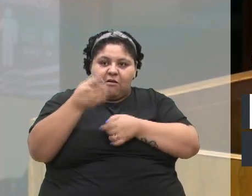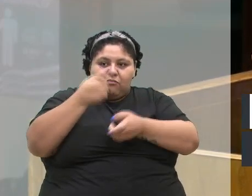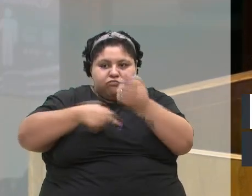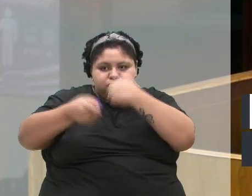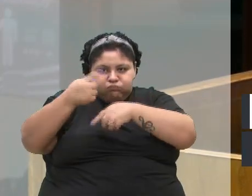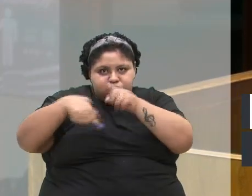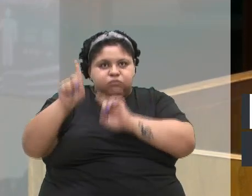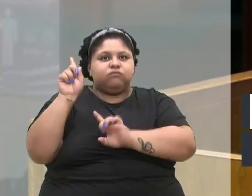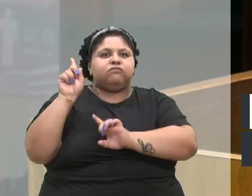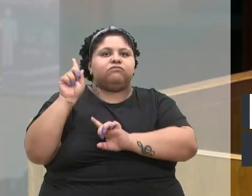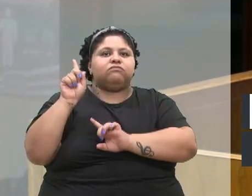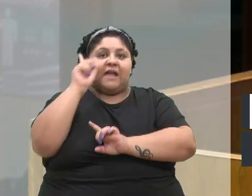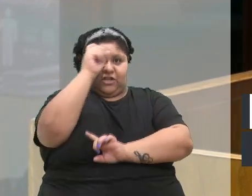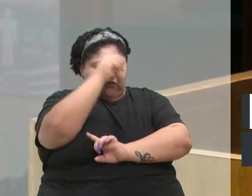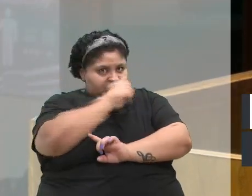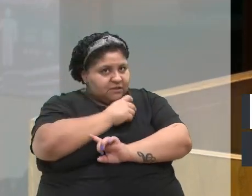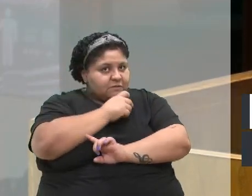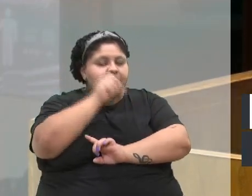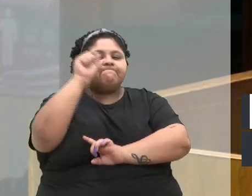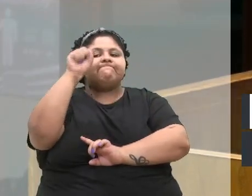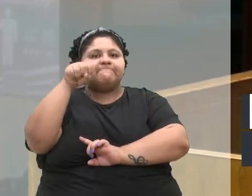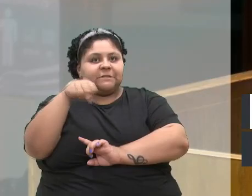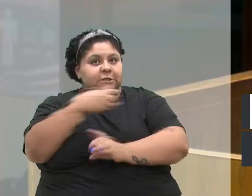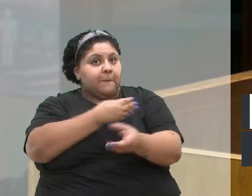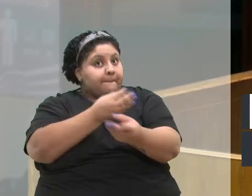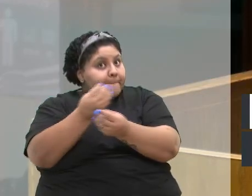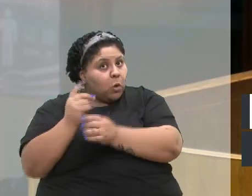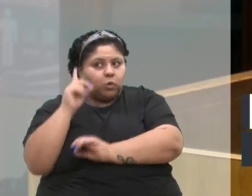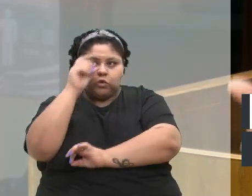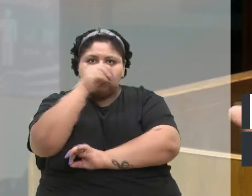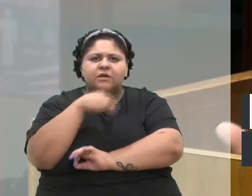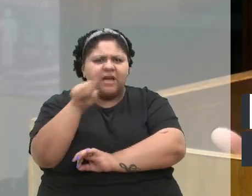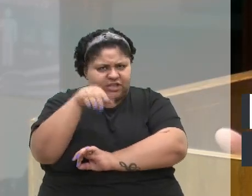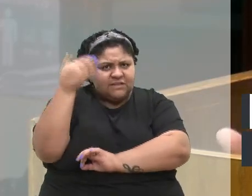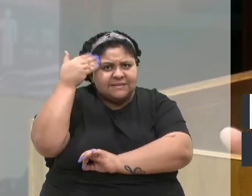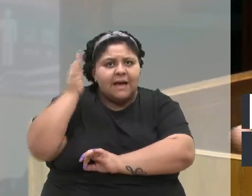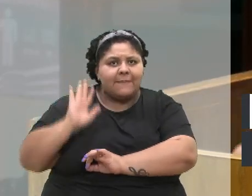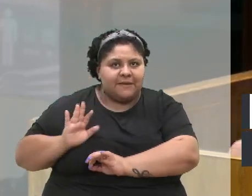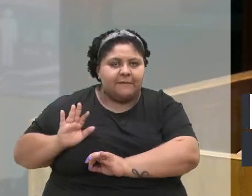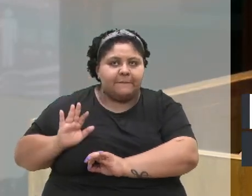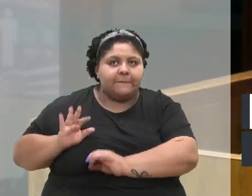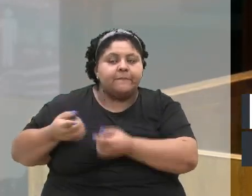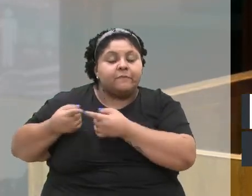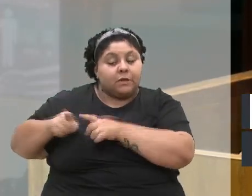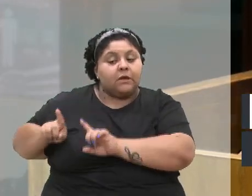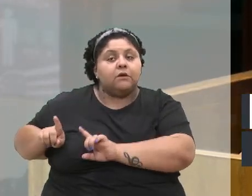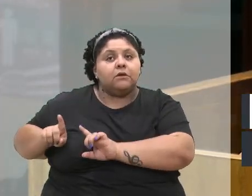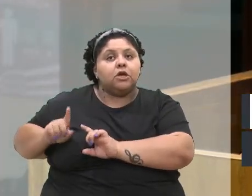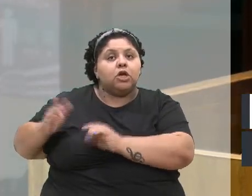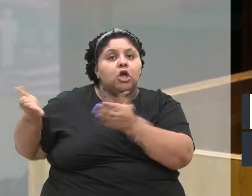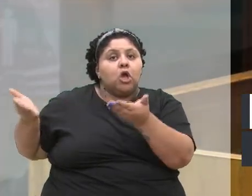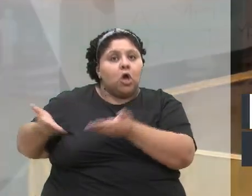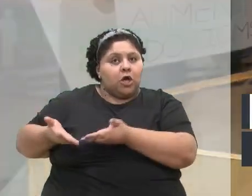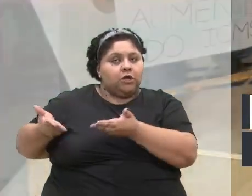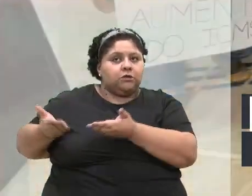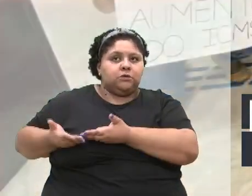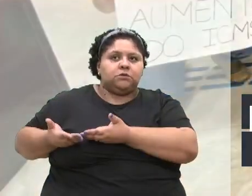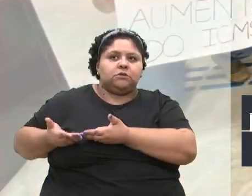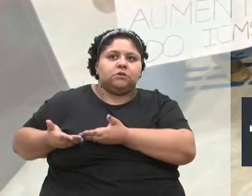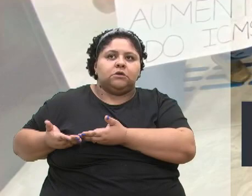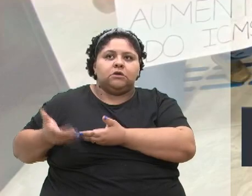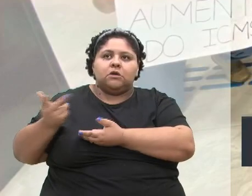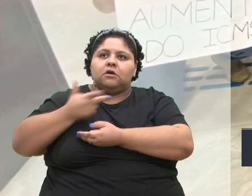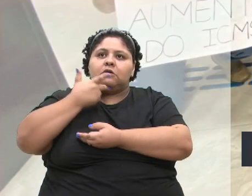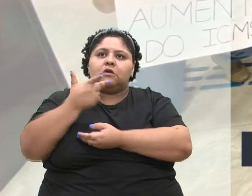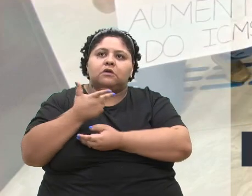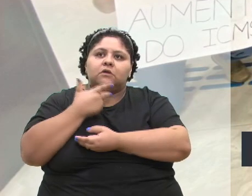É difícil? É. É muito difícil. A gente sabe que é difícil. Mas, hoje, senhoras e senhores, eu trago